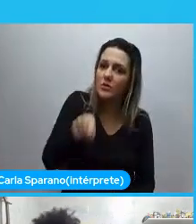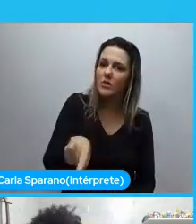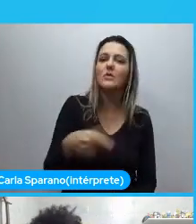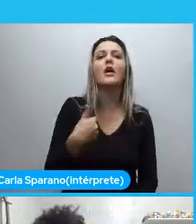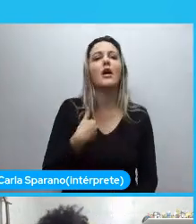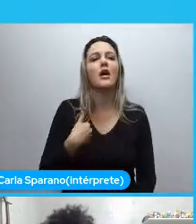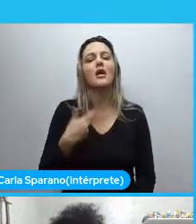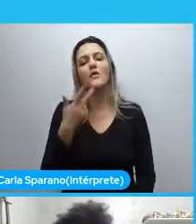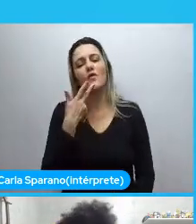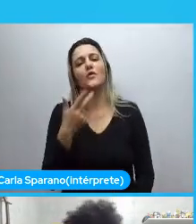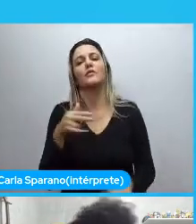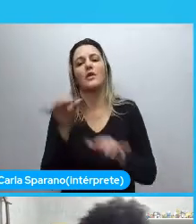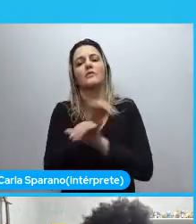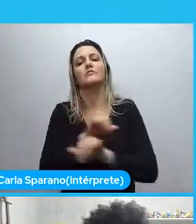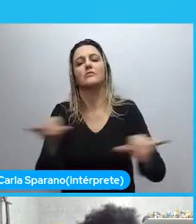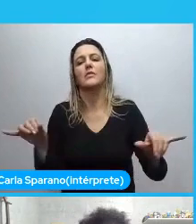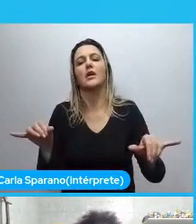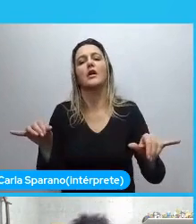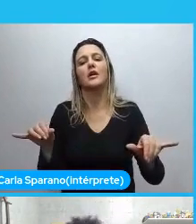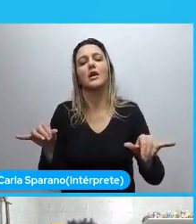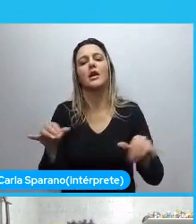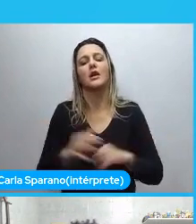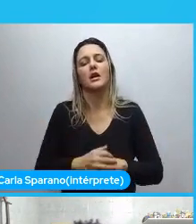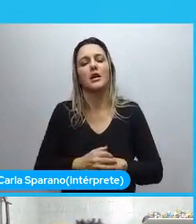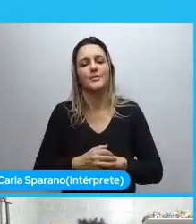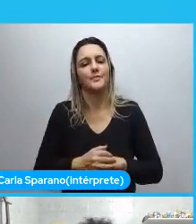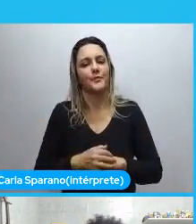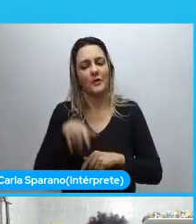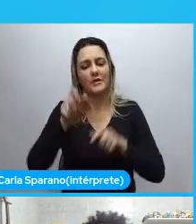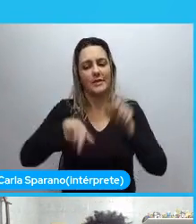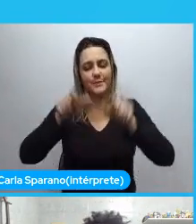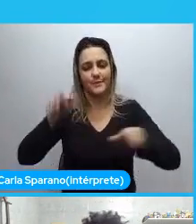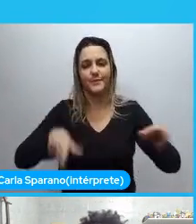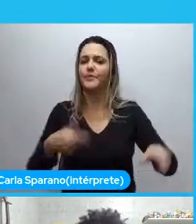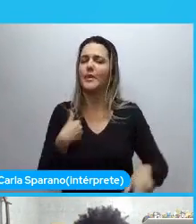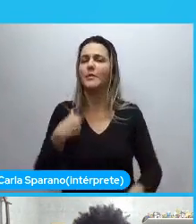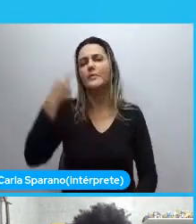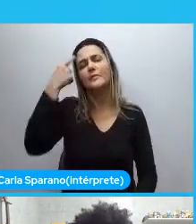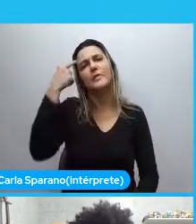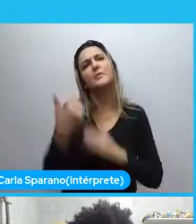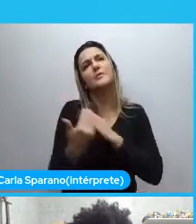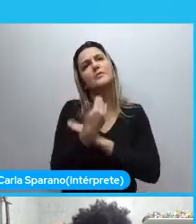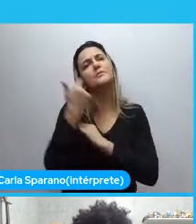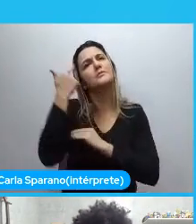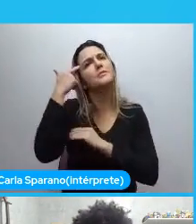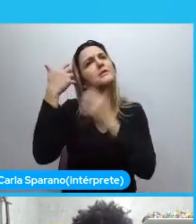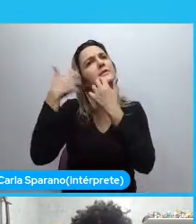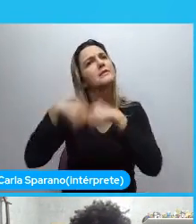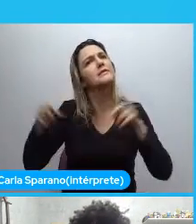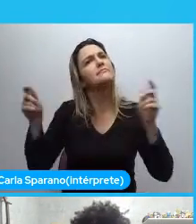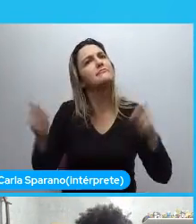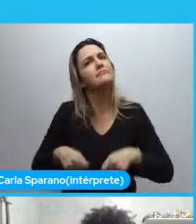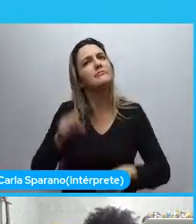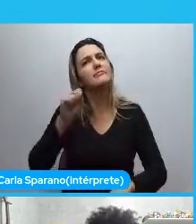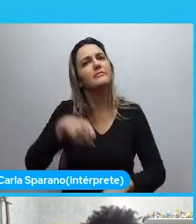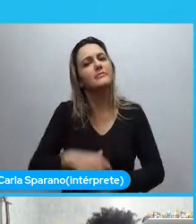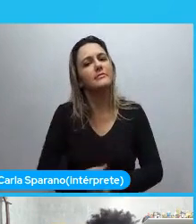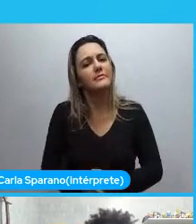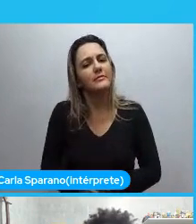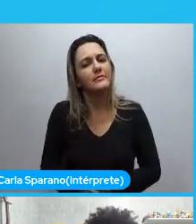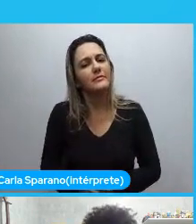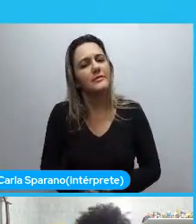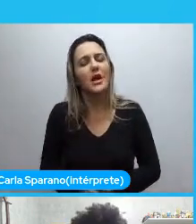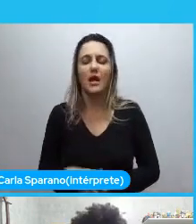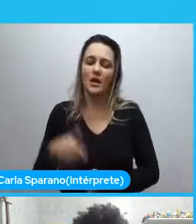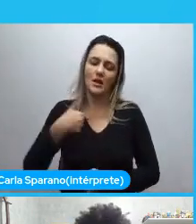quem são essas pessoas. Em alguns segundos. Me fez pensar. Que era possível. Eu estou na área de